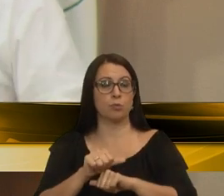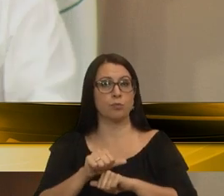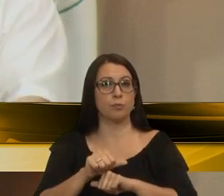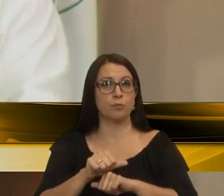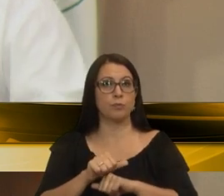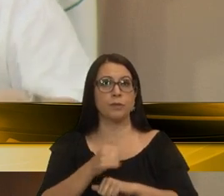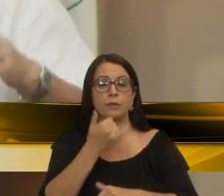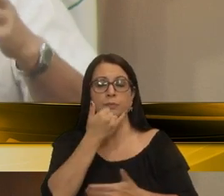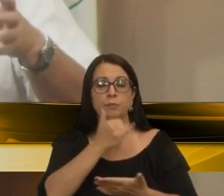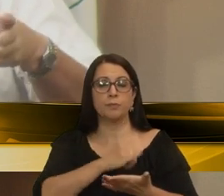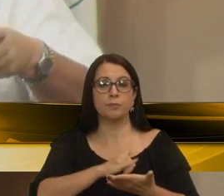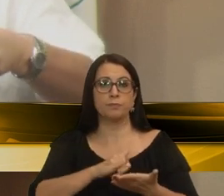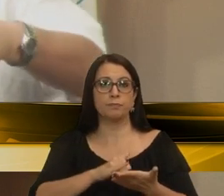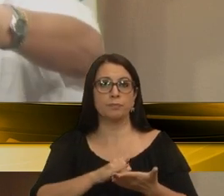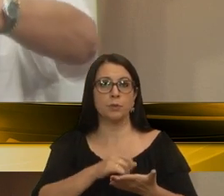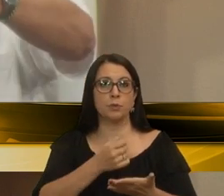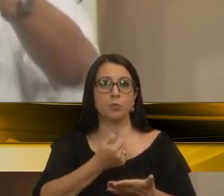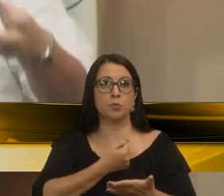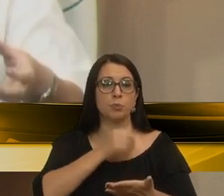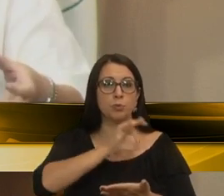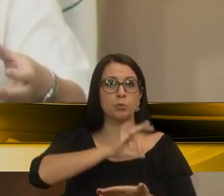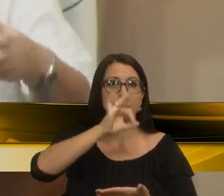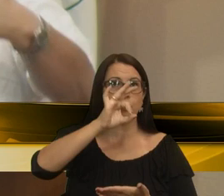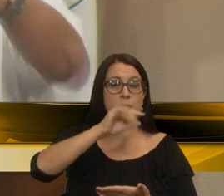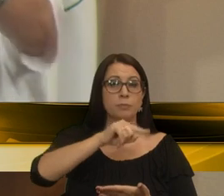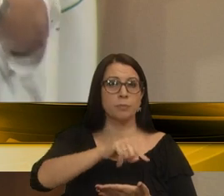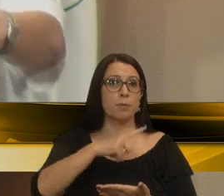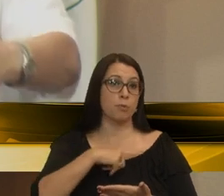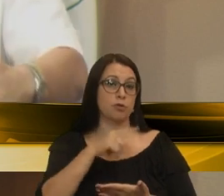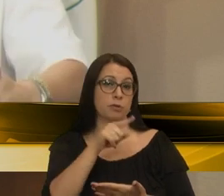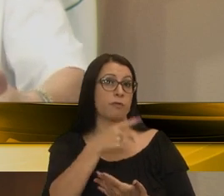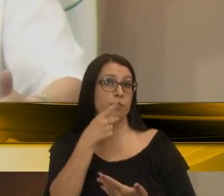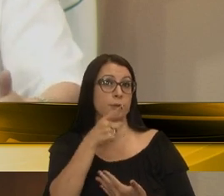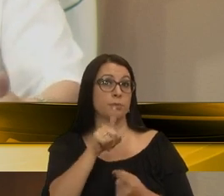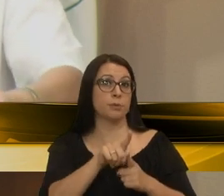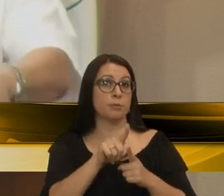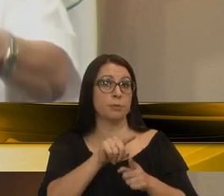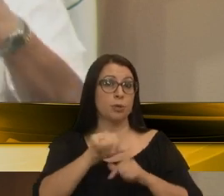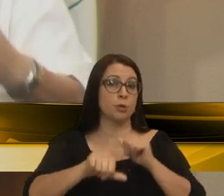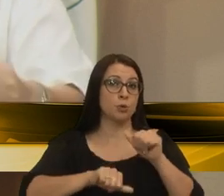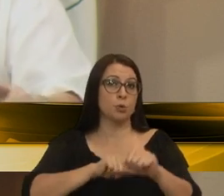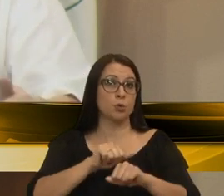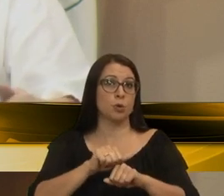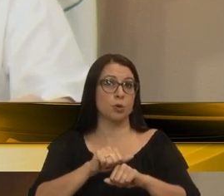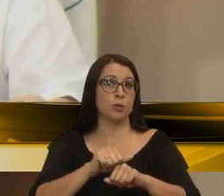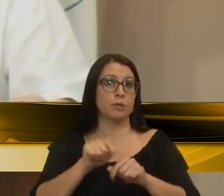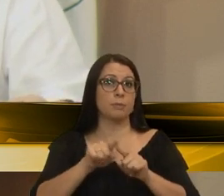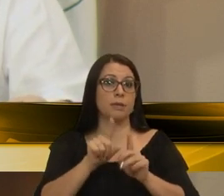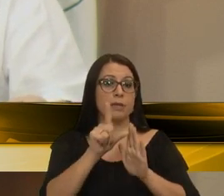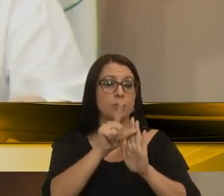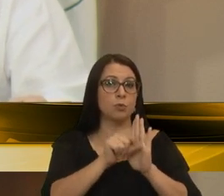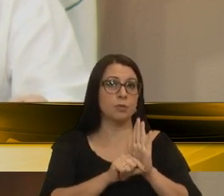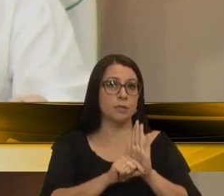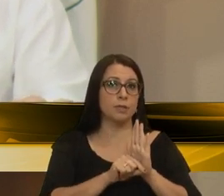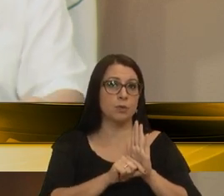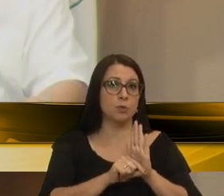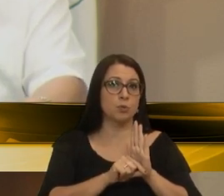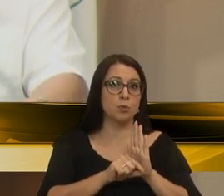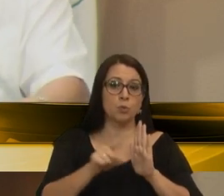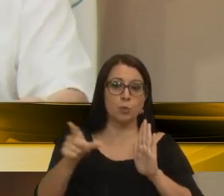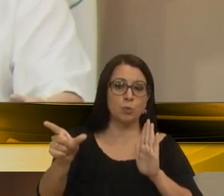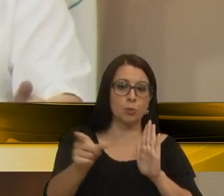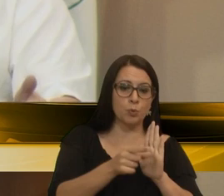perdão, nessa questão dos índices, poderia-se sair para essa questão de uma transição, na questão da redução do perímetro urbano,